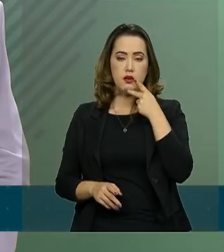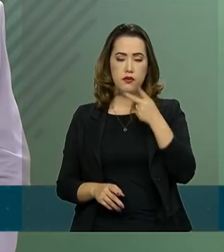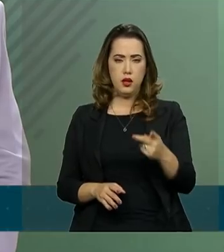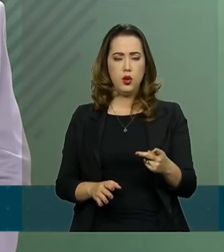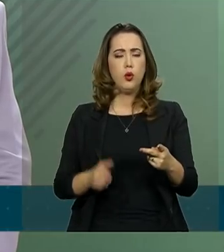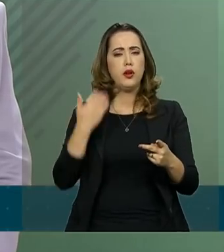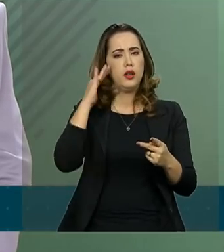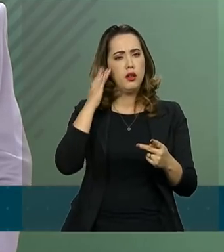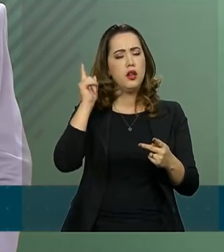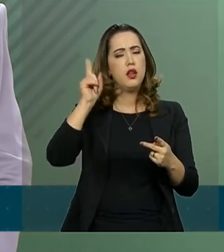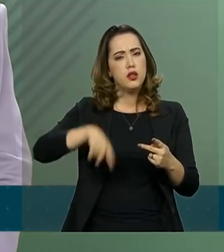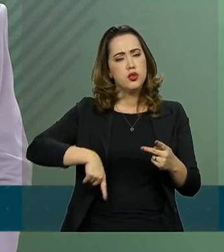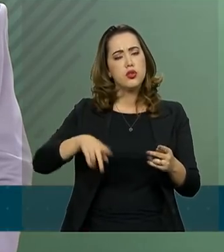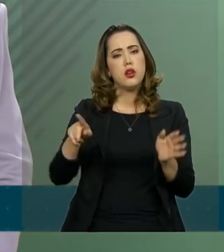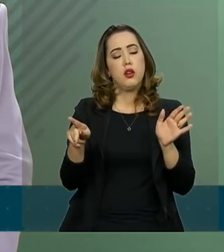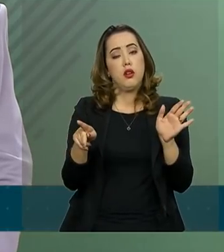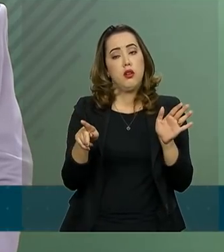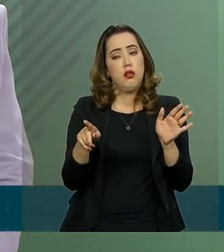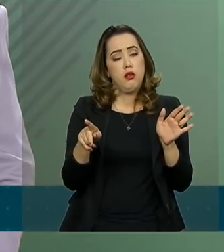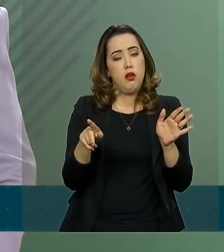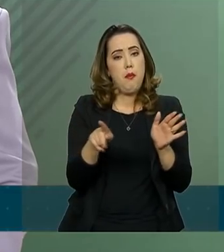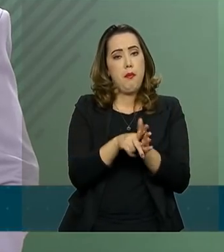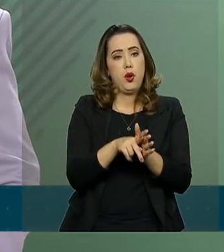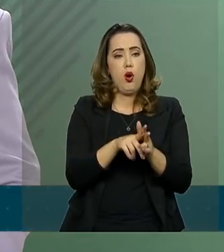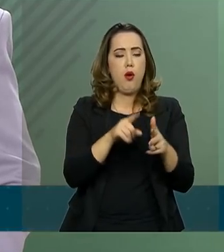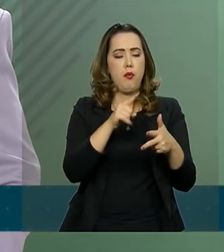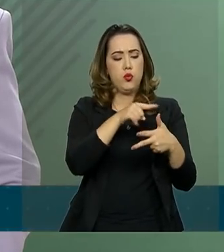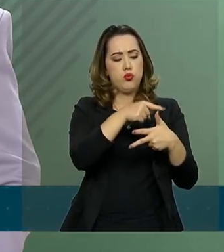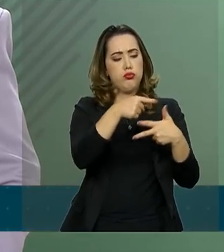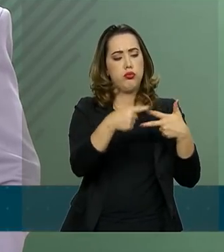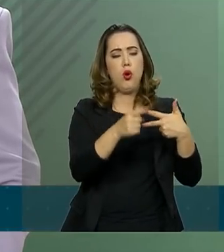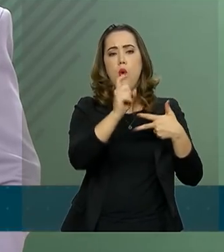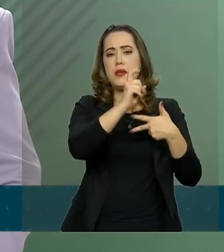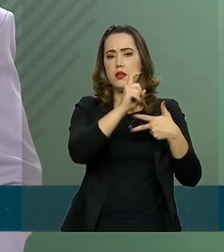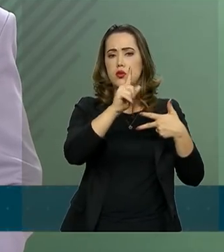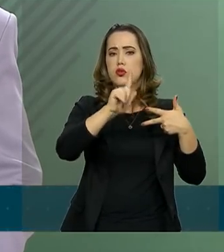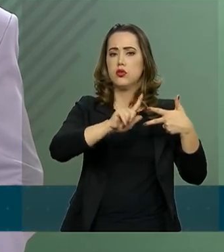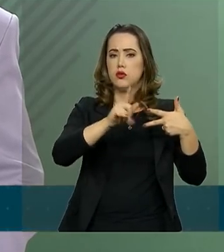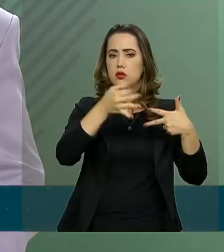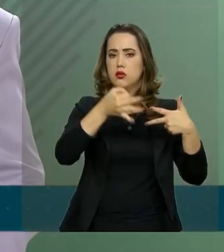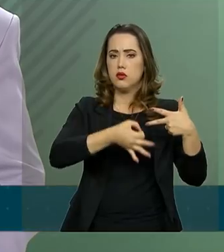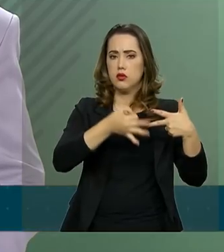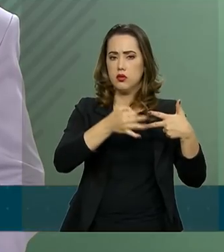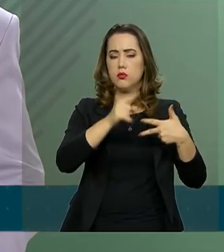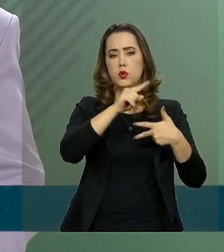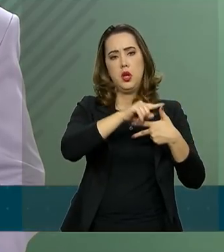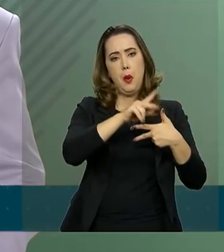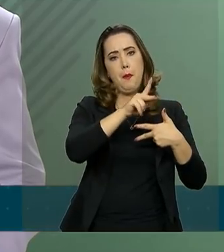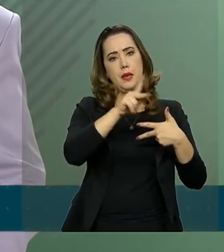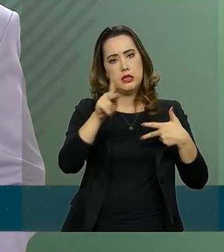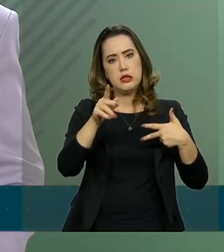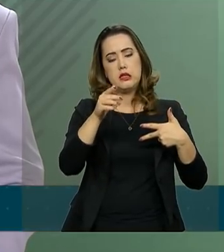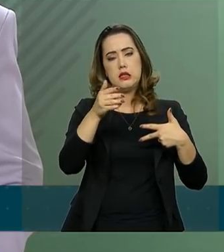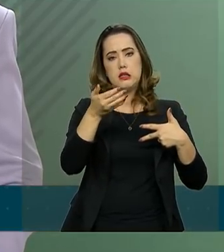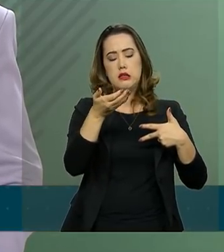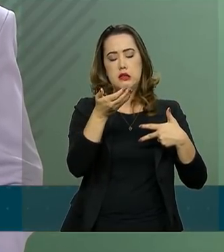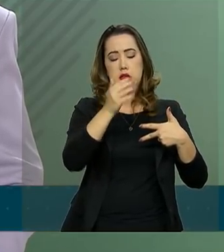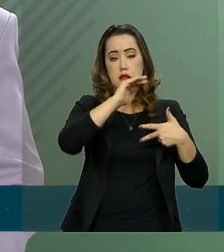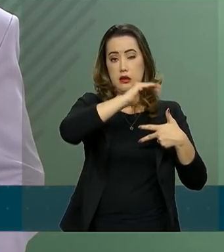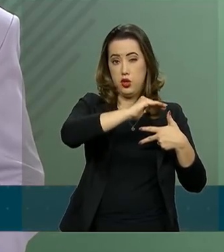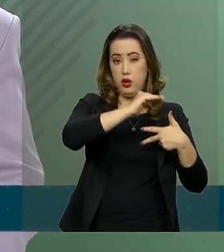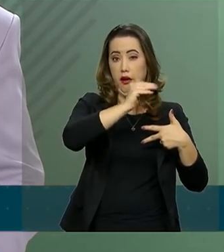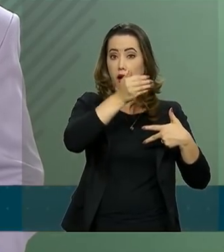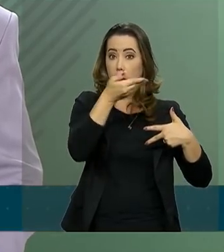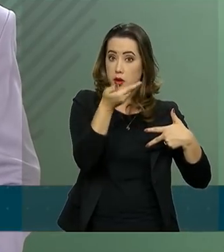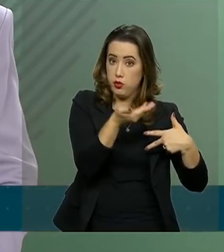entende que é consenso dos três poderes, e aí nós incluímos o presidente do Senado e o presidente da